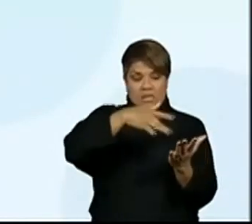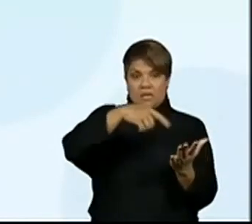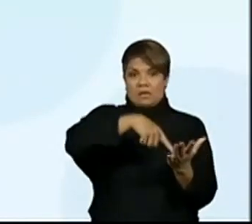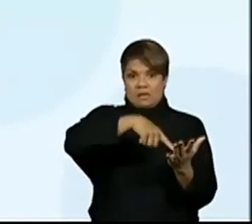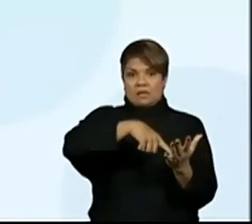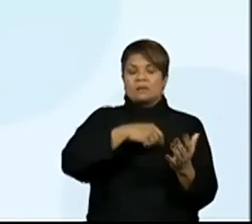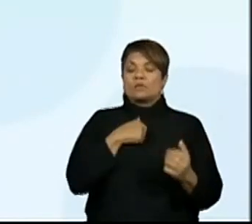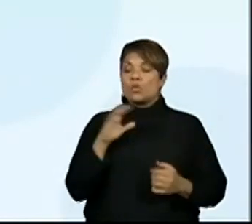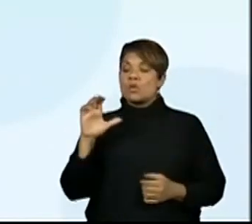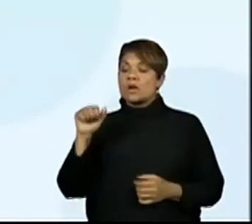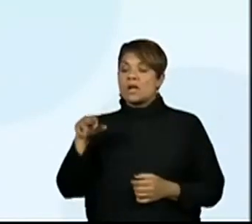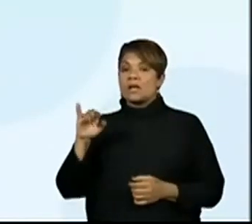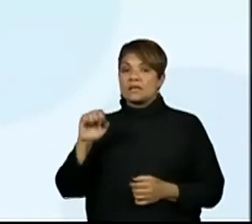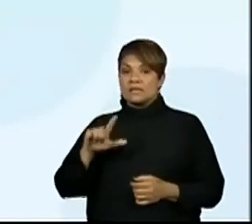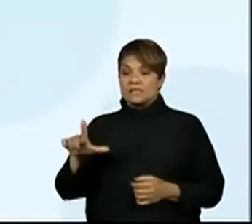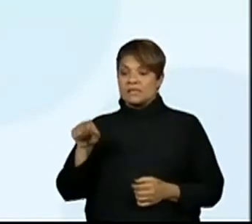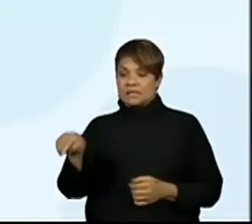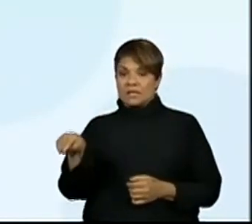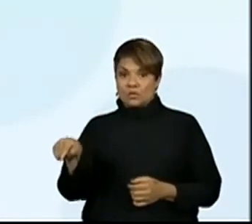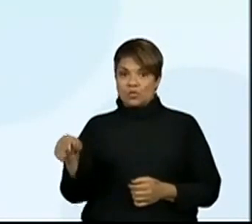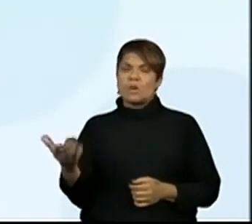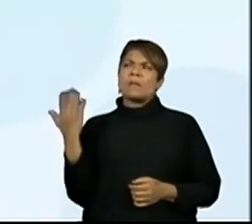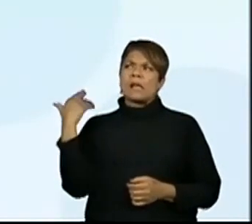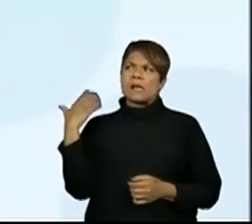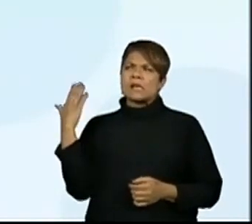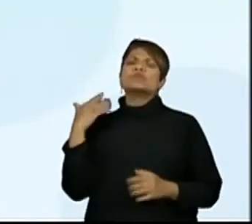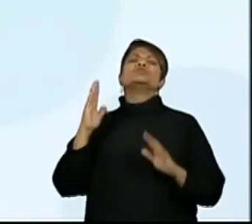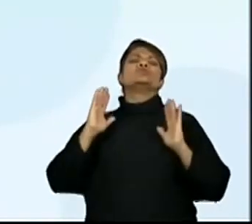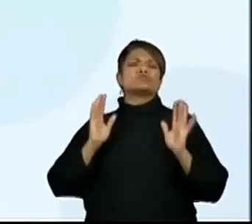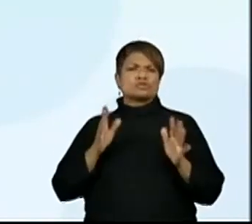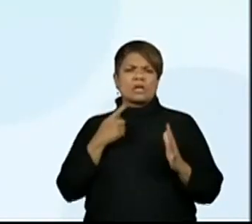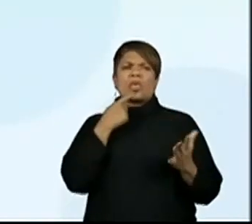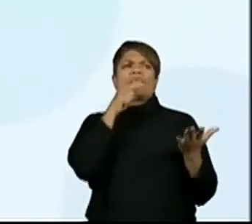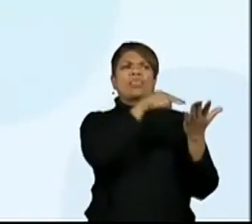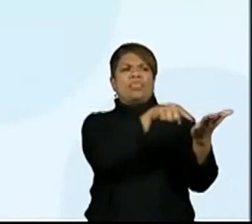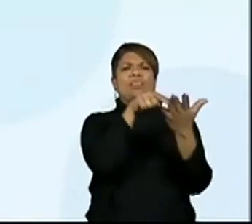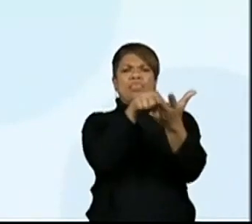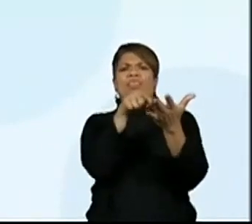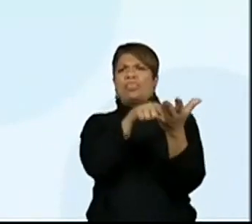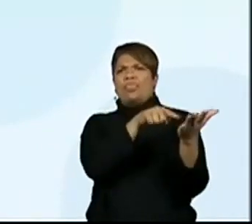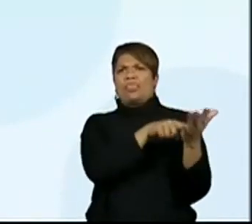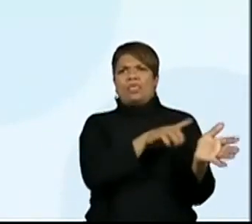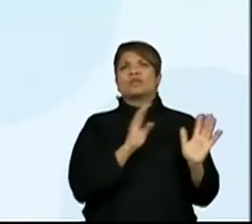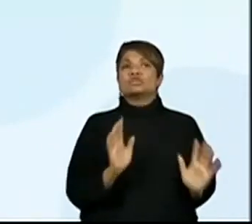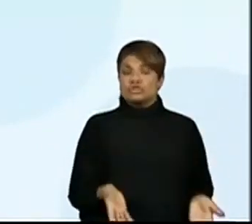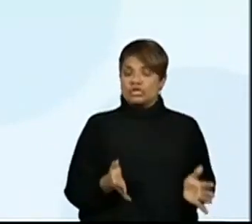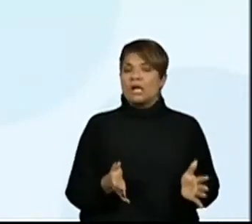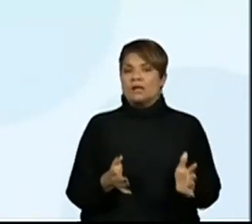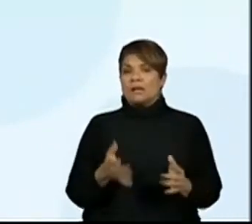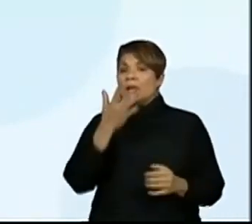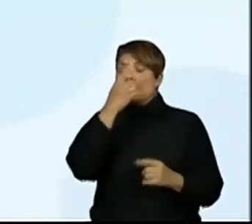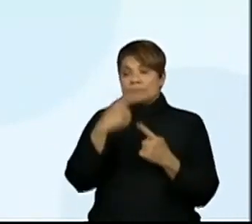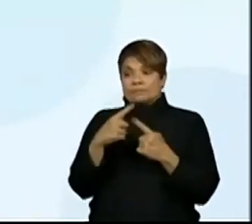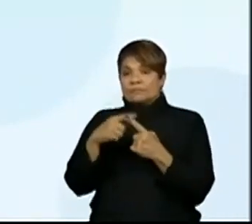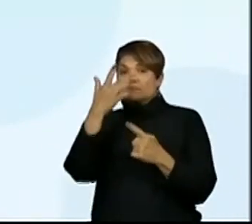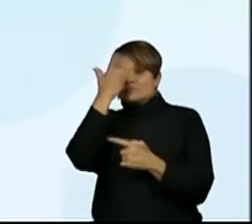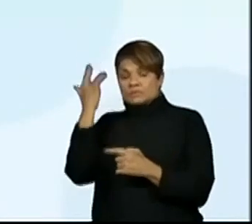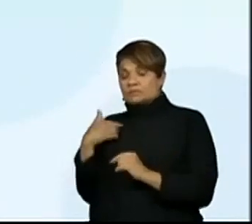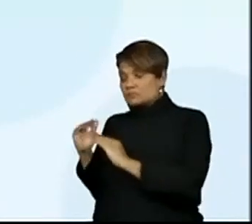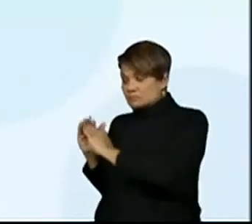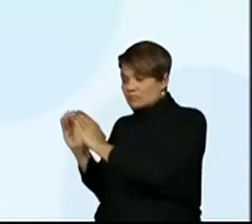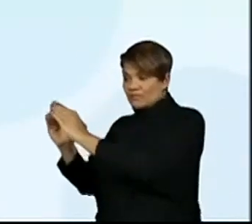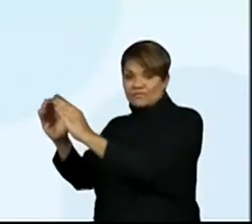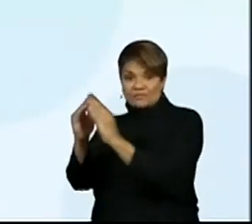havia sido delatado por moradores que vivem nas redondezas,